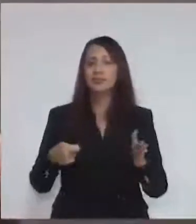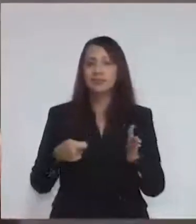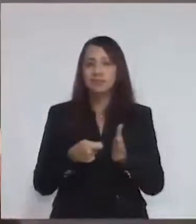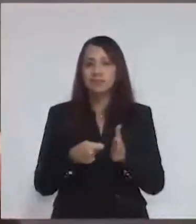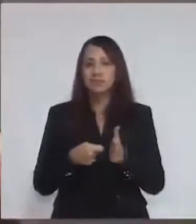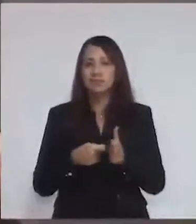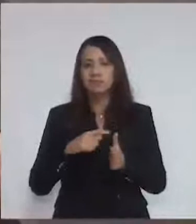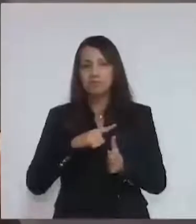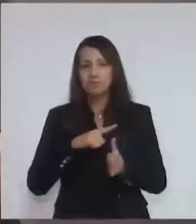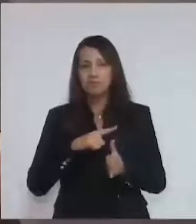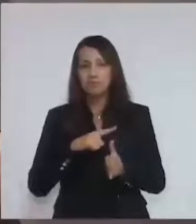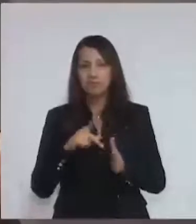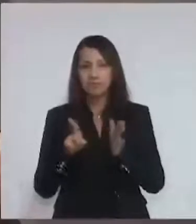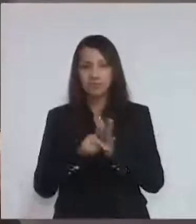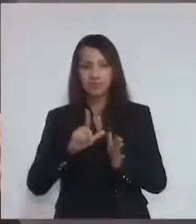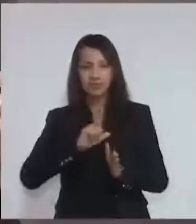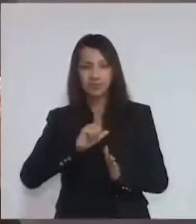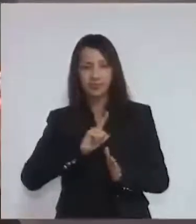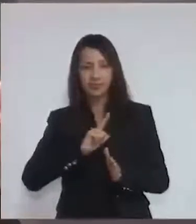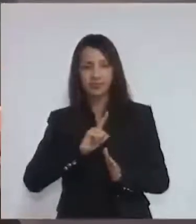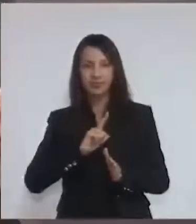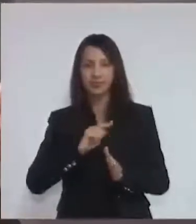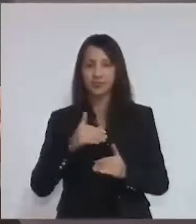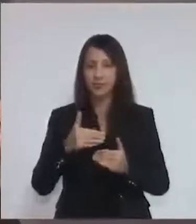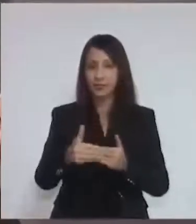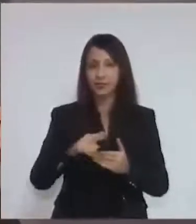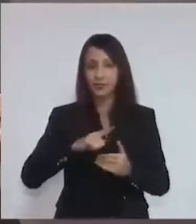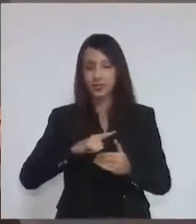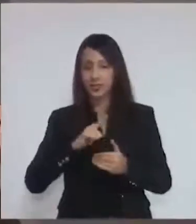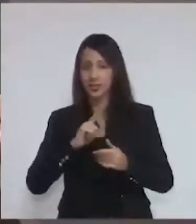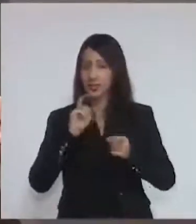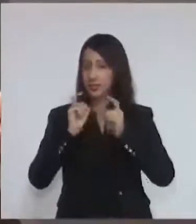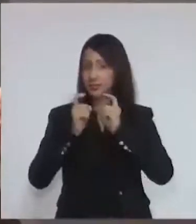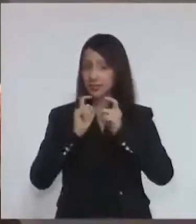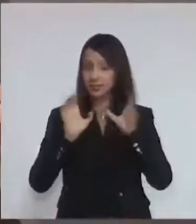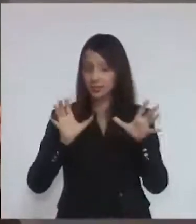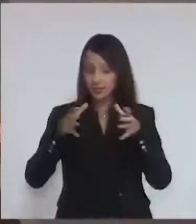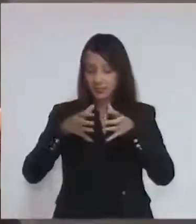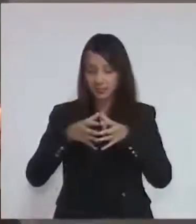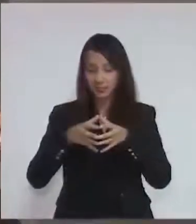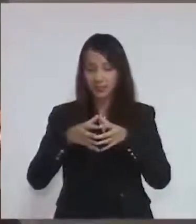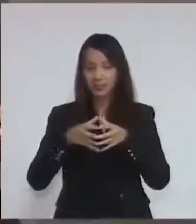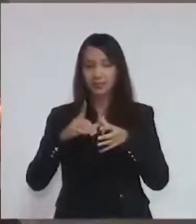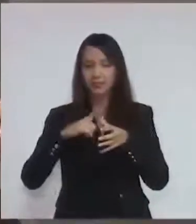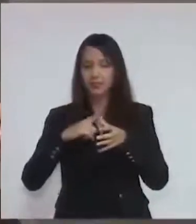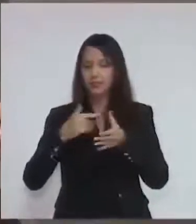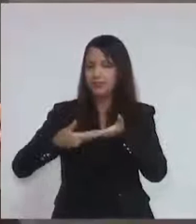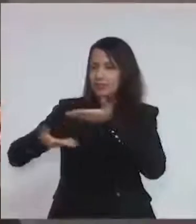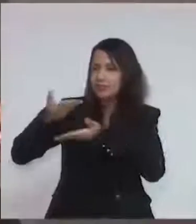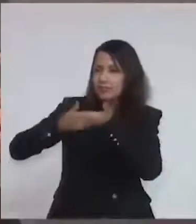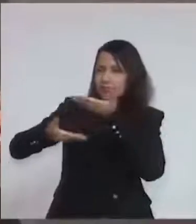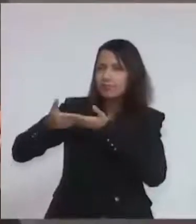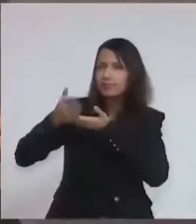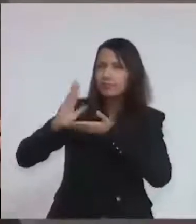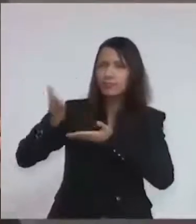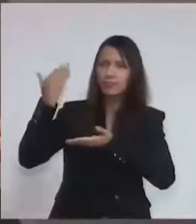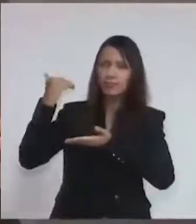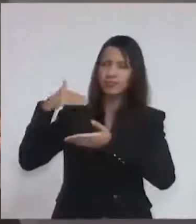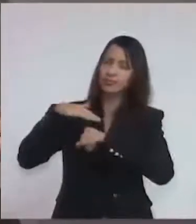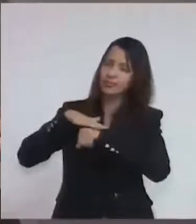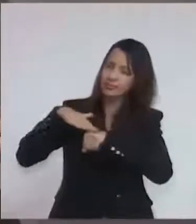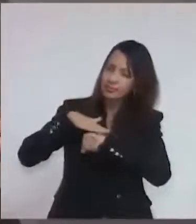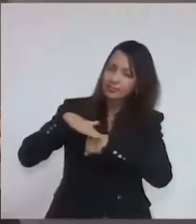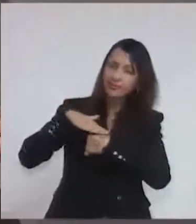ficou de termos uma reunião para termos o retorno de tudo aquilo que conversamos, que